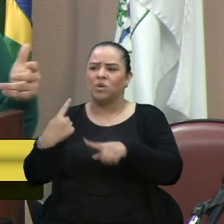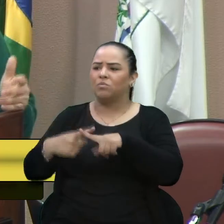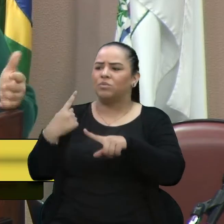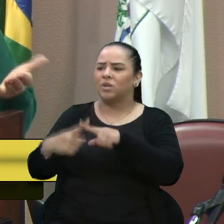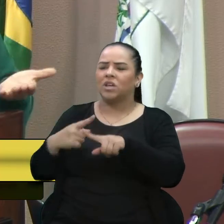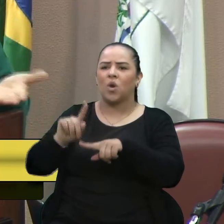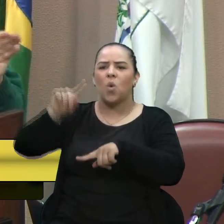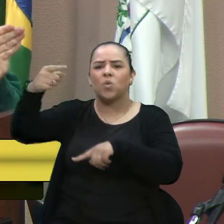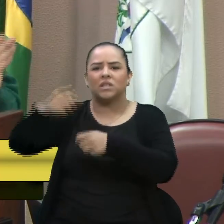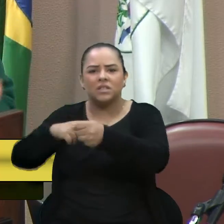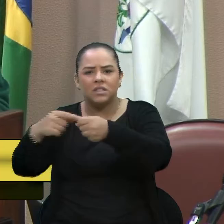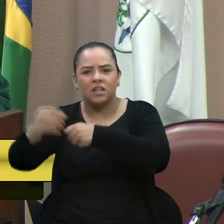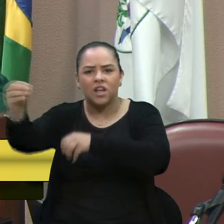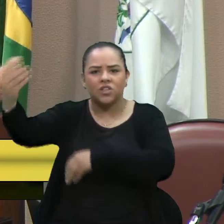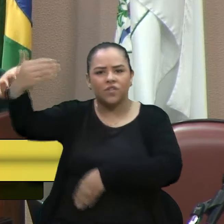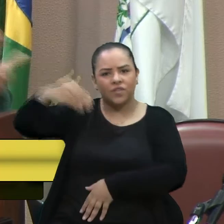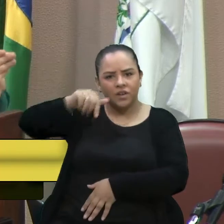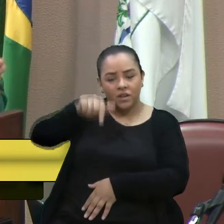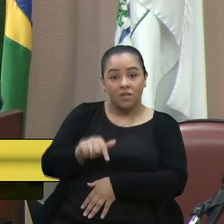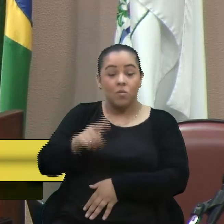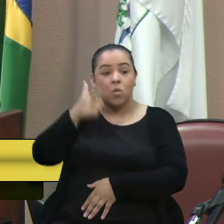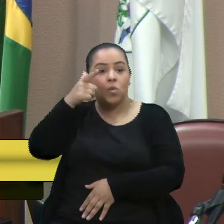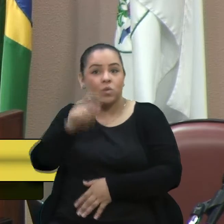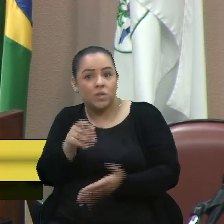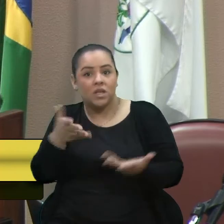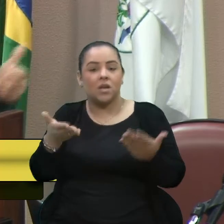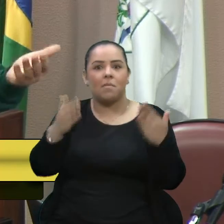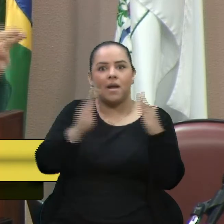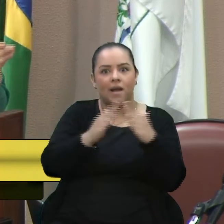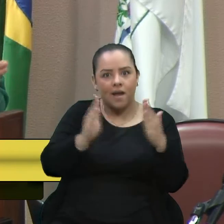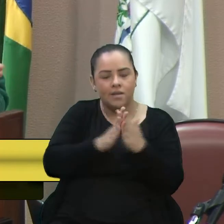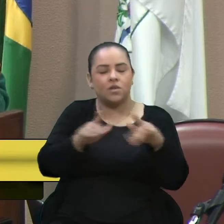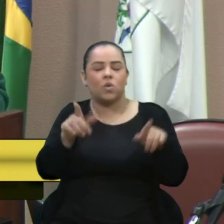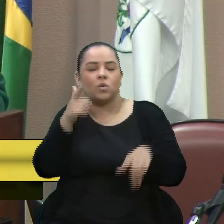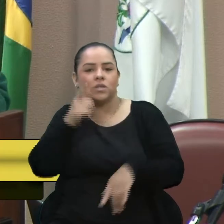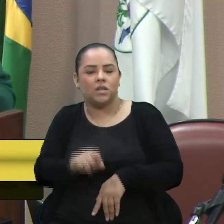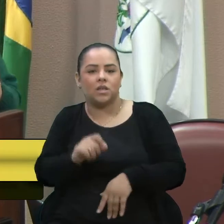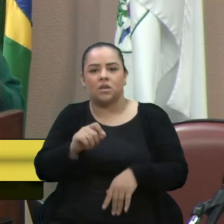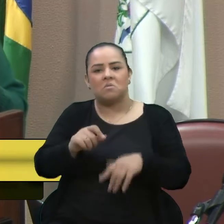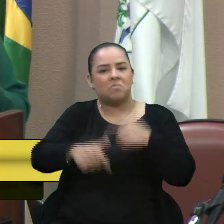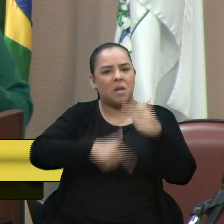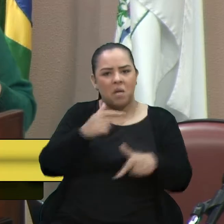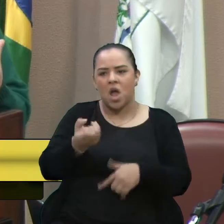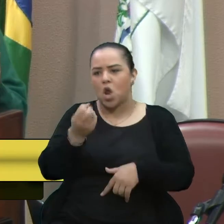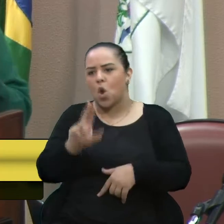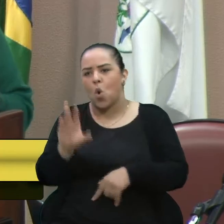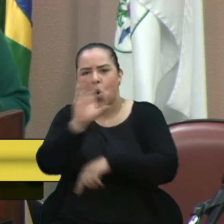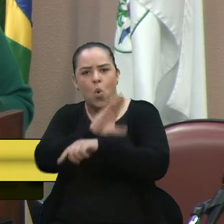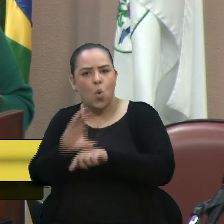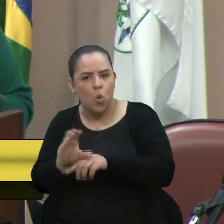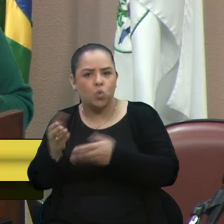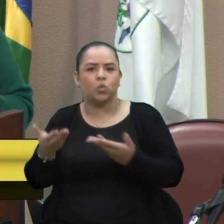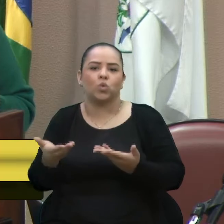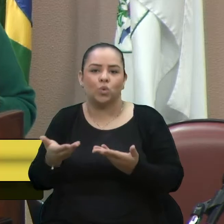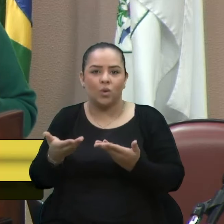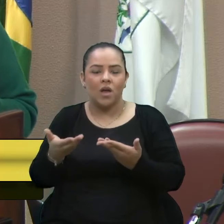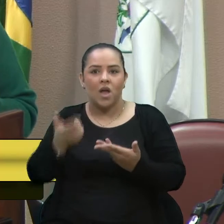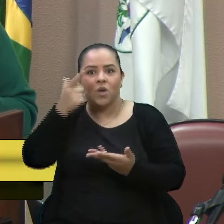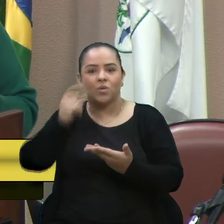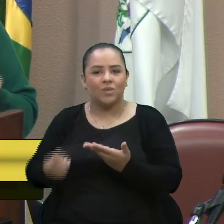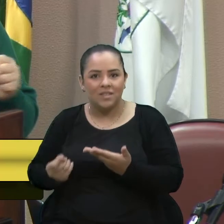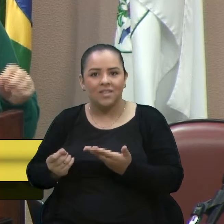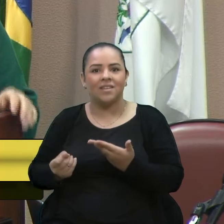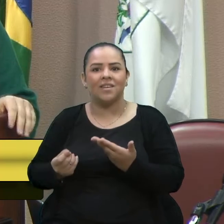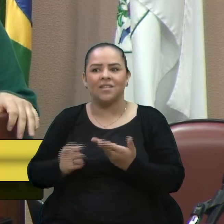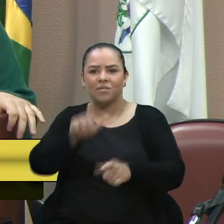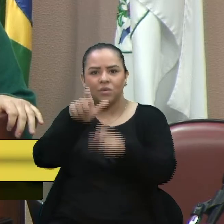não tem onde morar. Vamos conseguir um lar e vamos conseguir um trabalho para ele e um curso. Então, é inserir essas pessoas na rede.